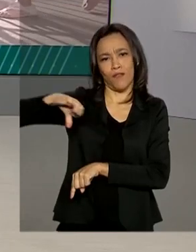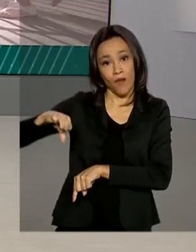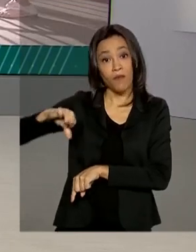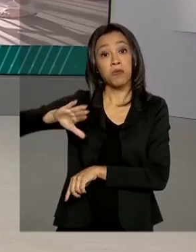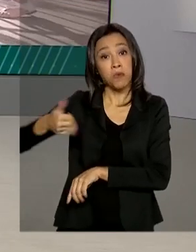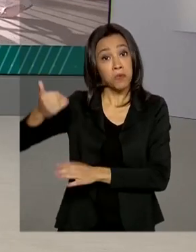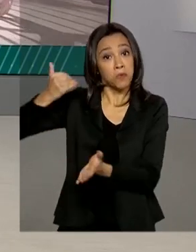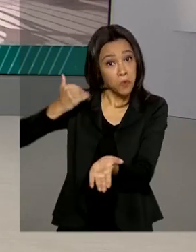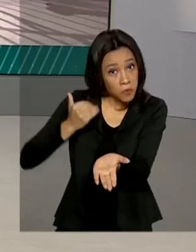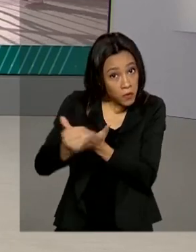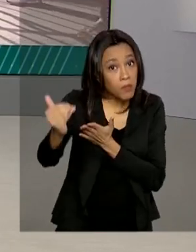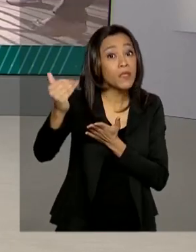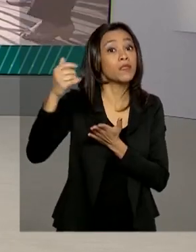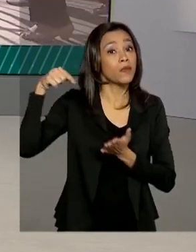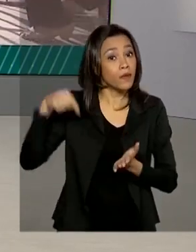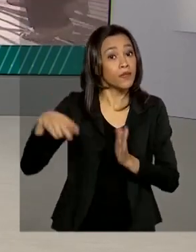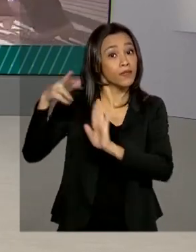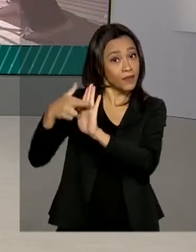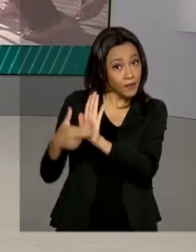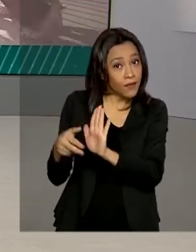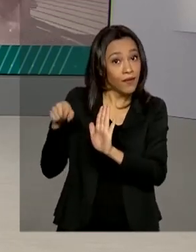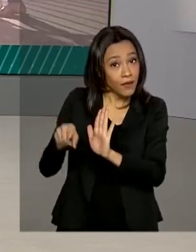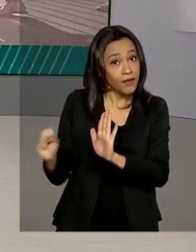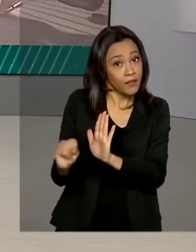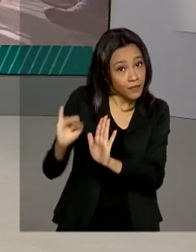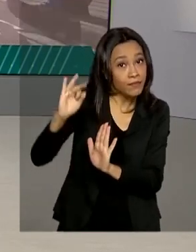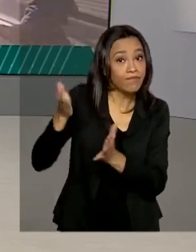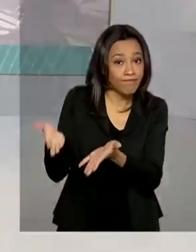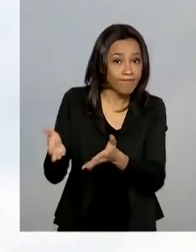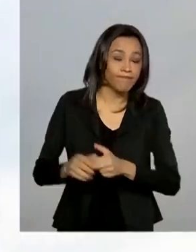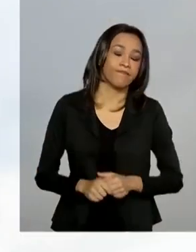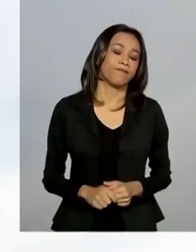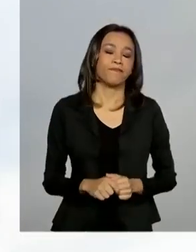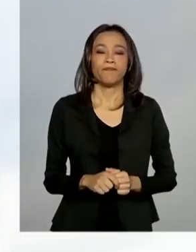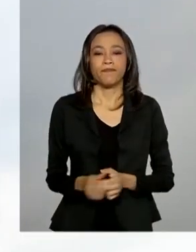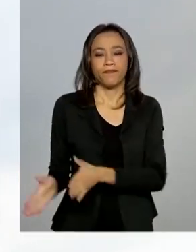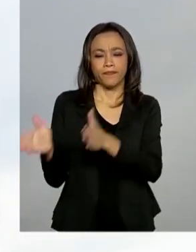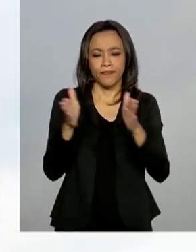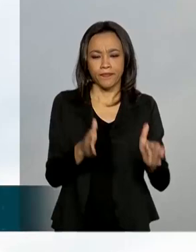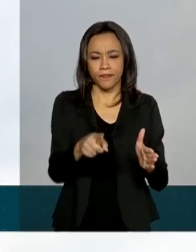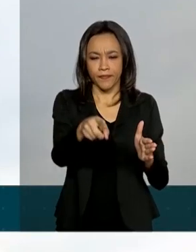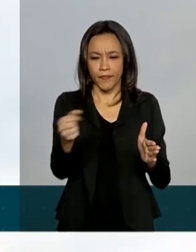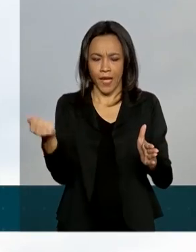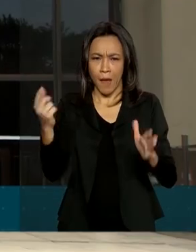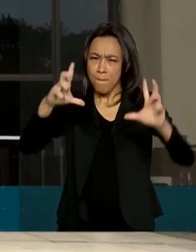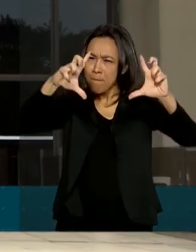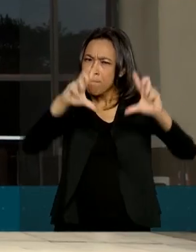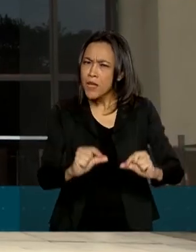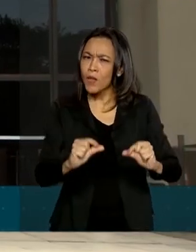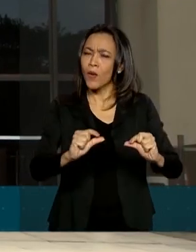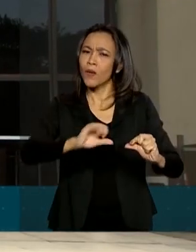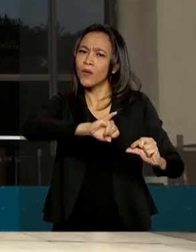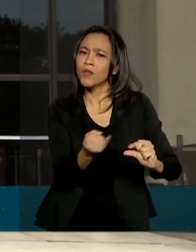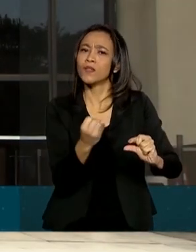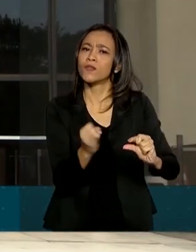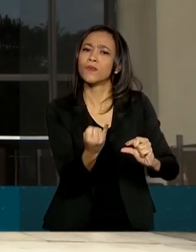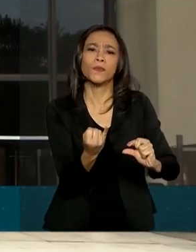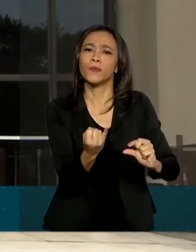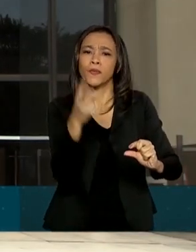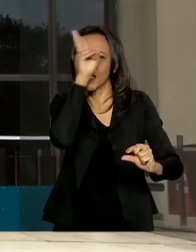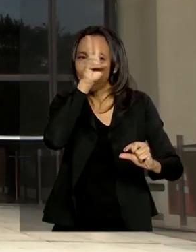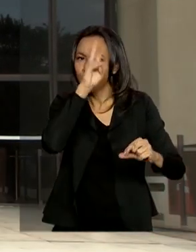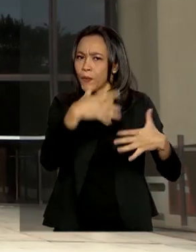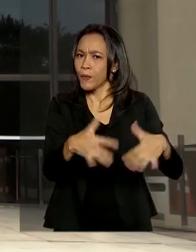quando entrou em vigor o regime de metas para a inflação. Para chegar à menor taxa básica de juros da